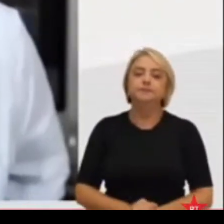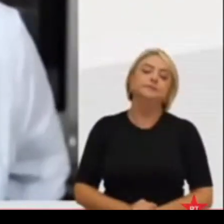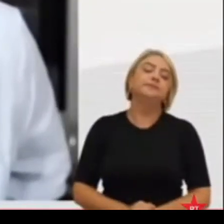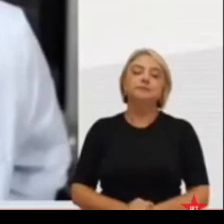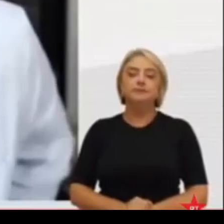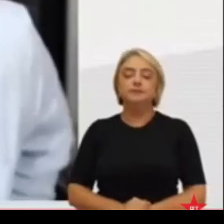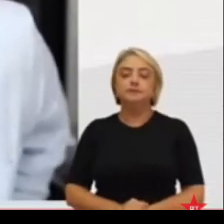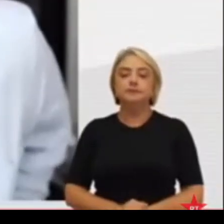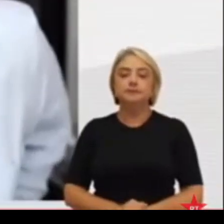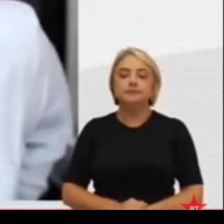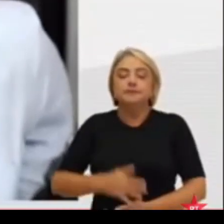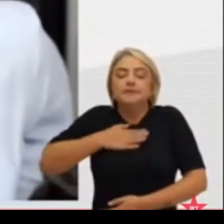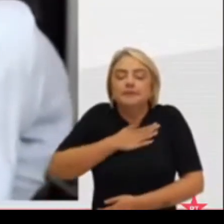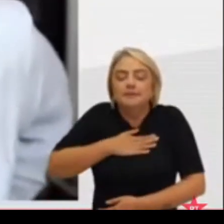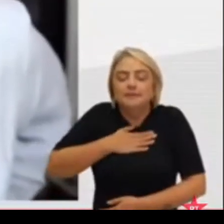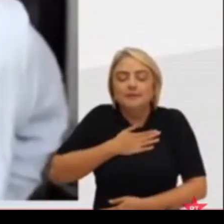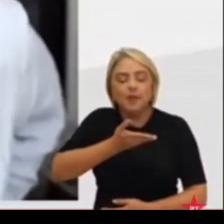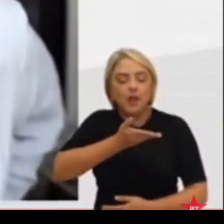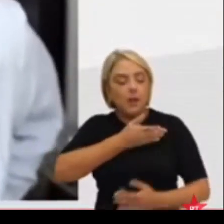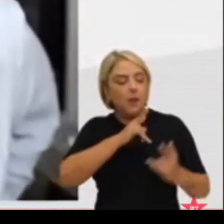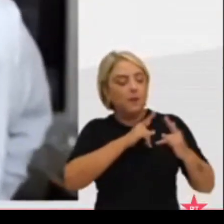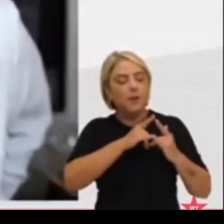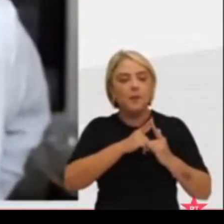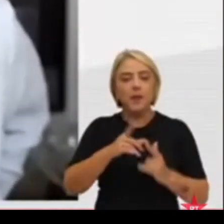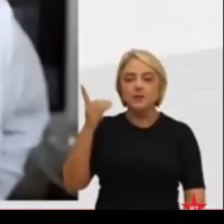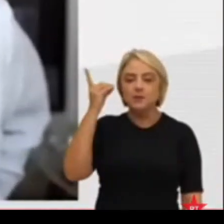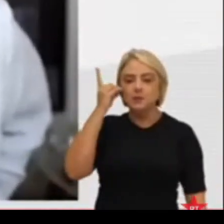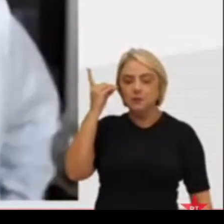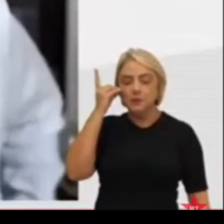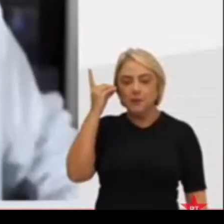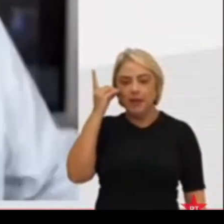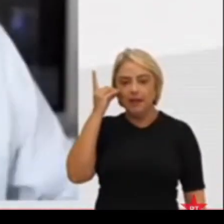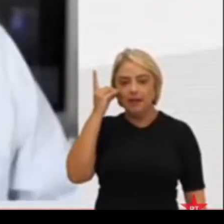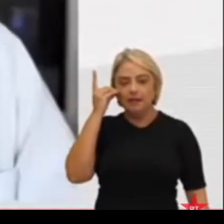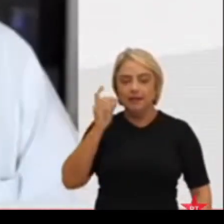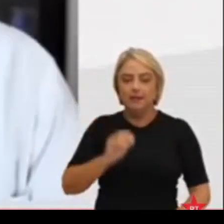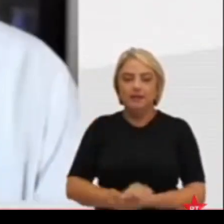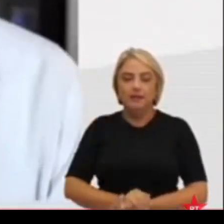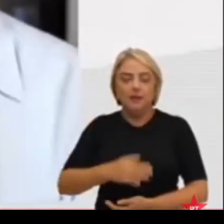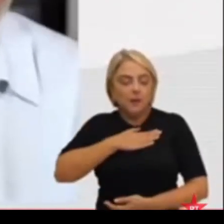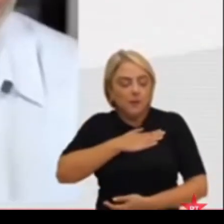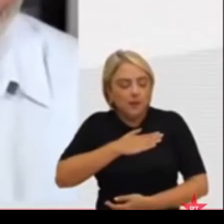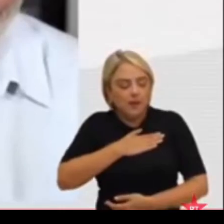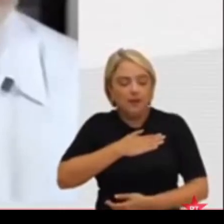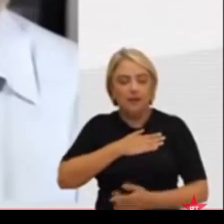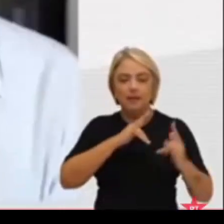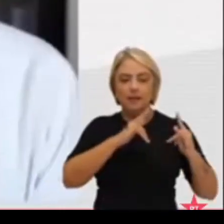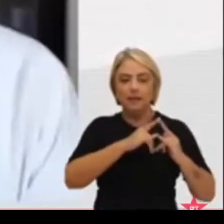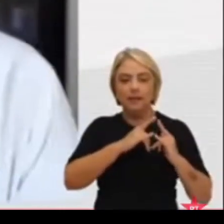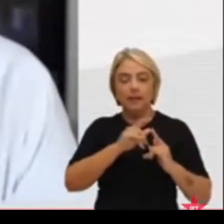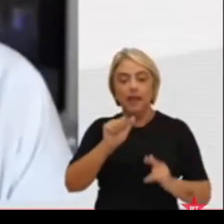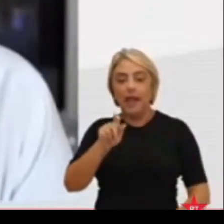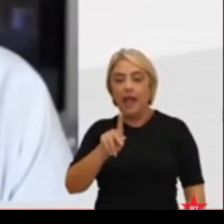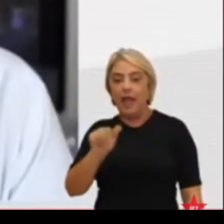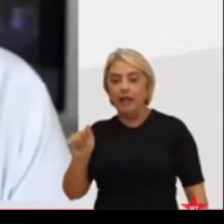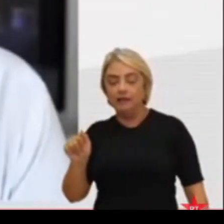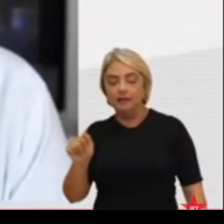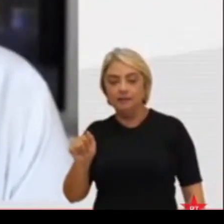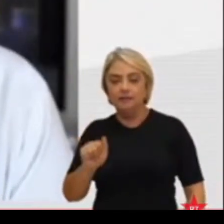Querida companheira Dilma Rousseff, querida companheira Alda Colau,